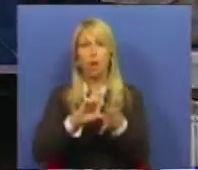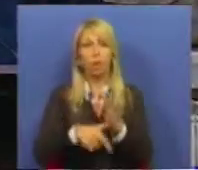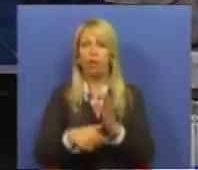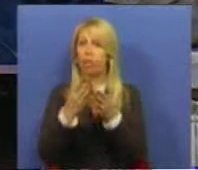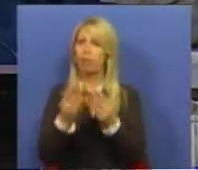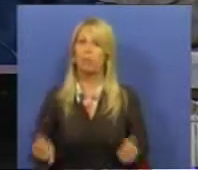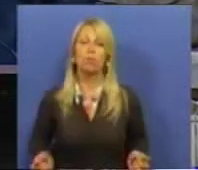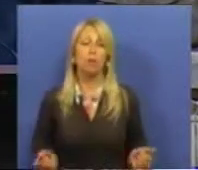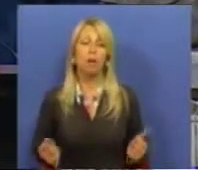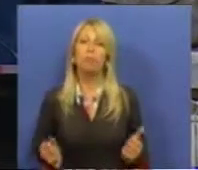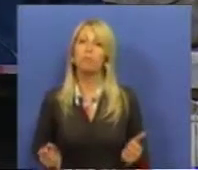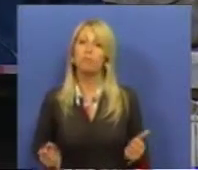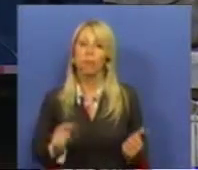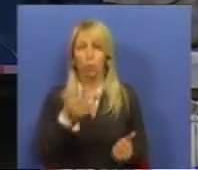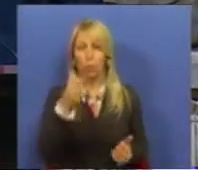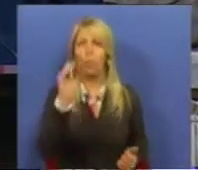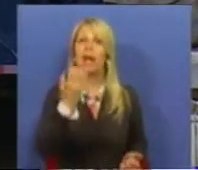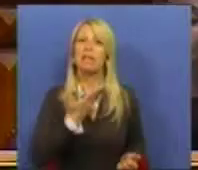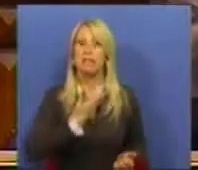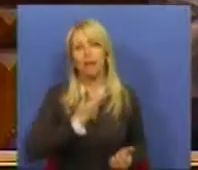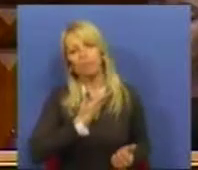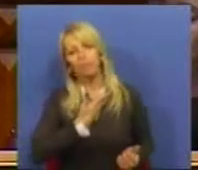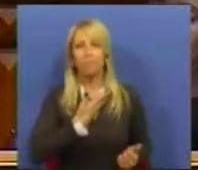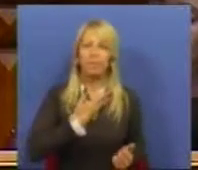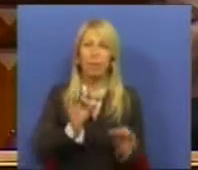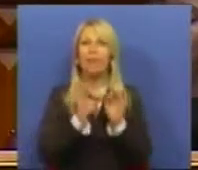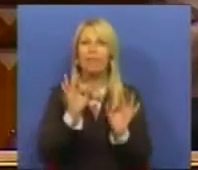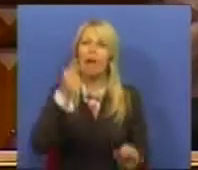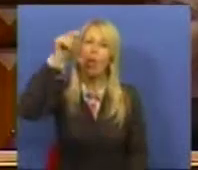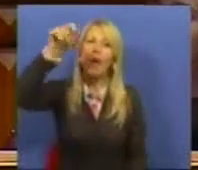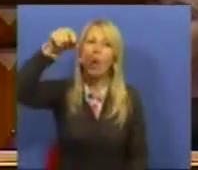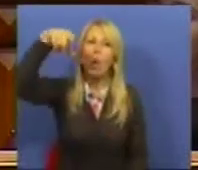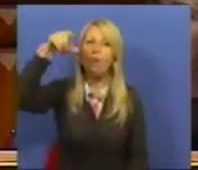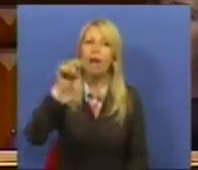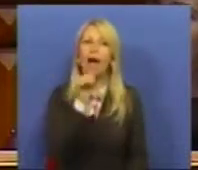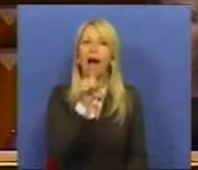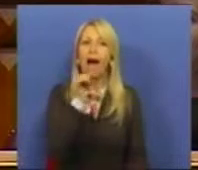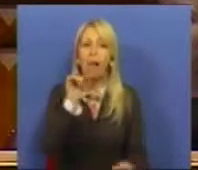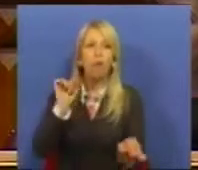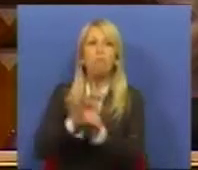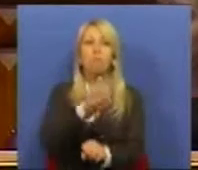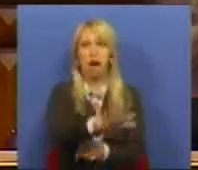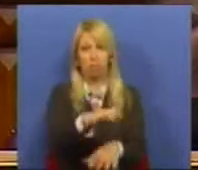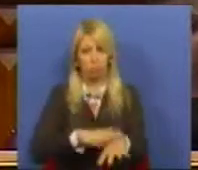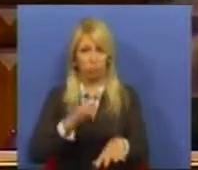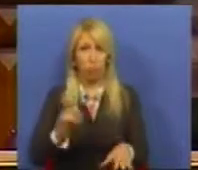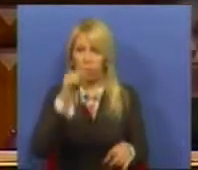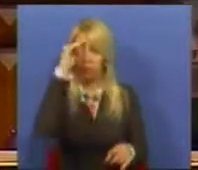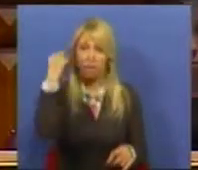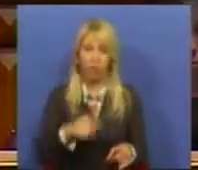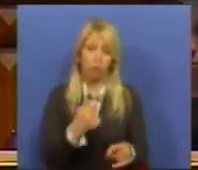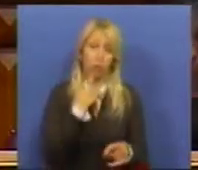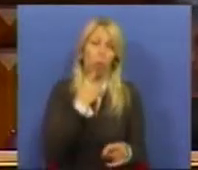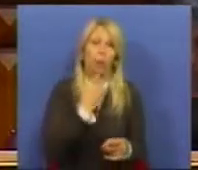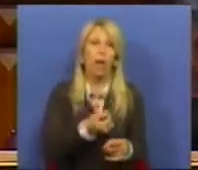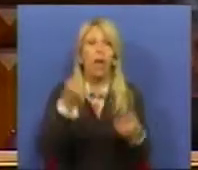do PSD, digamos, uma gota de água no oceano das dificuldades em que mergulham os doentes crónicos que vivem